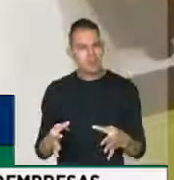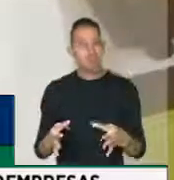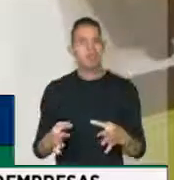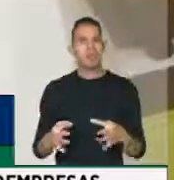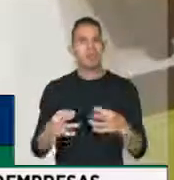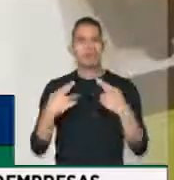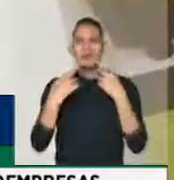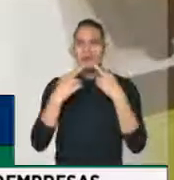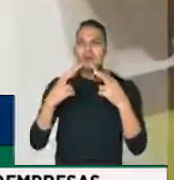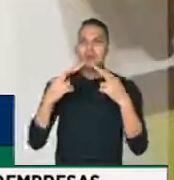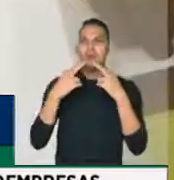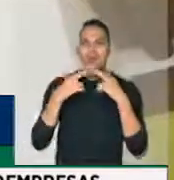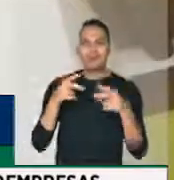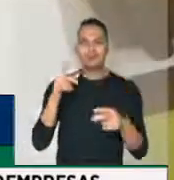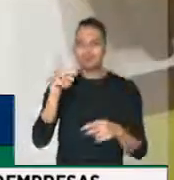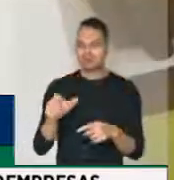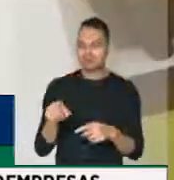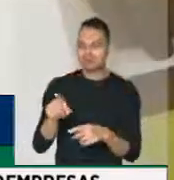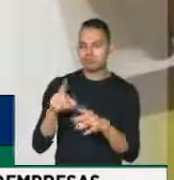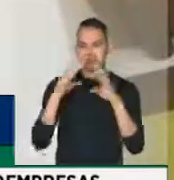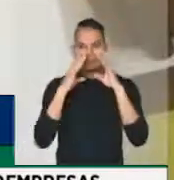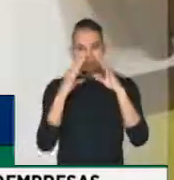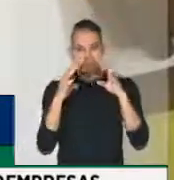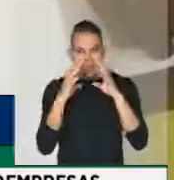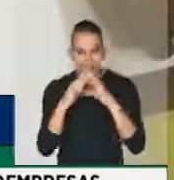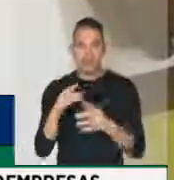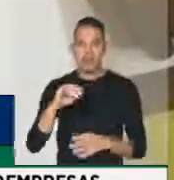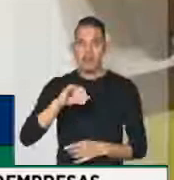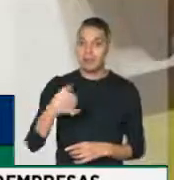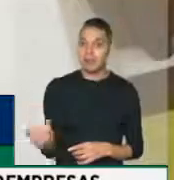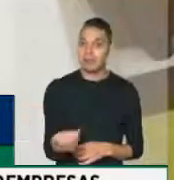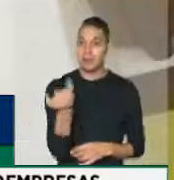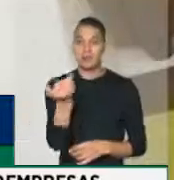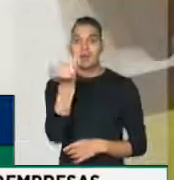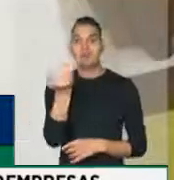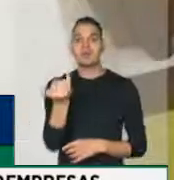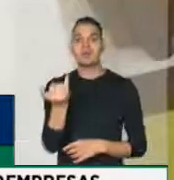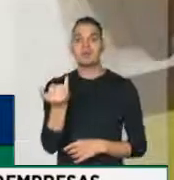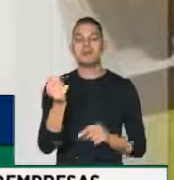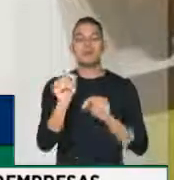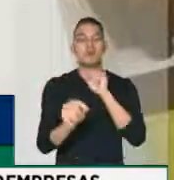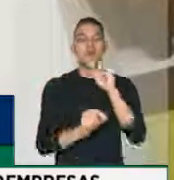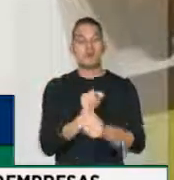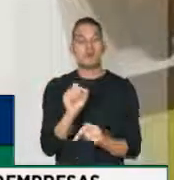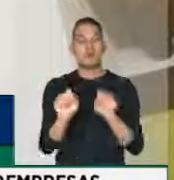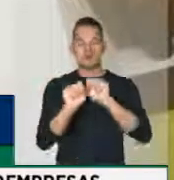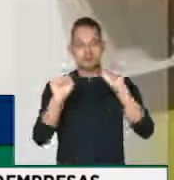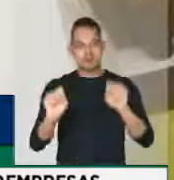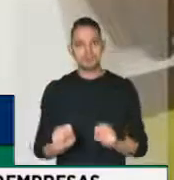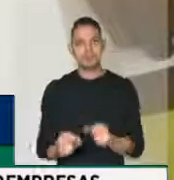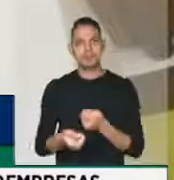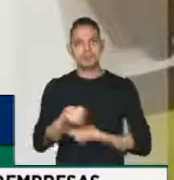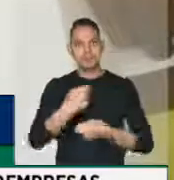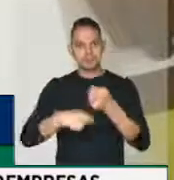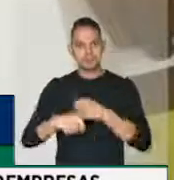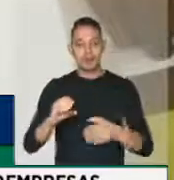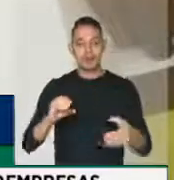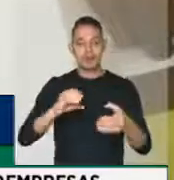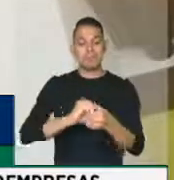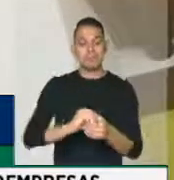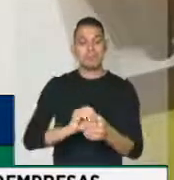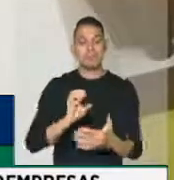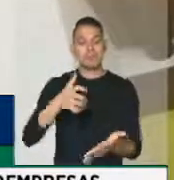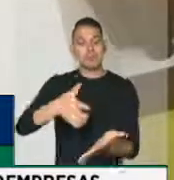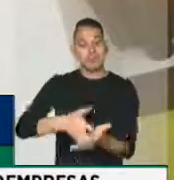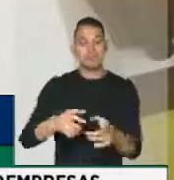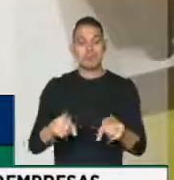reivindicações. Nós consideramos da maior importância que esse sistema de crédito leve em conta as cooperativas de crédito, também as